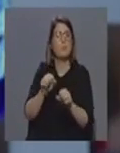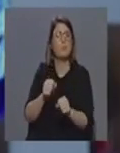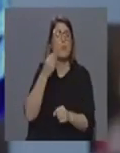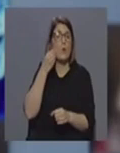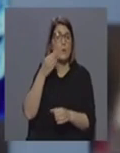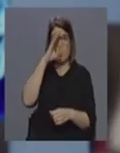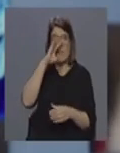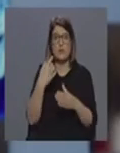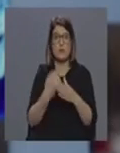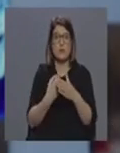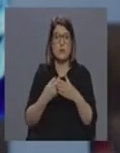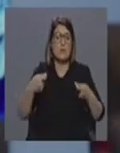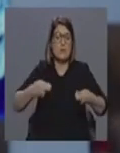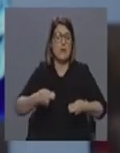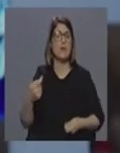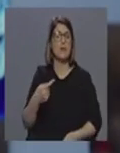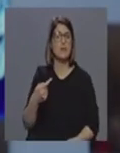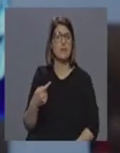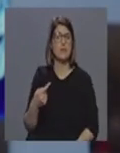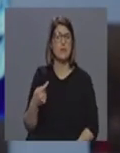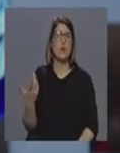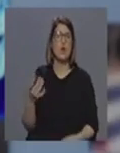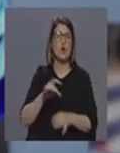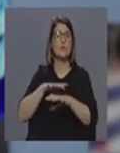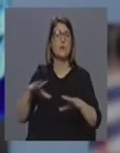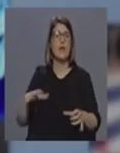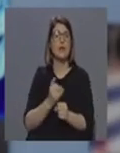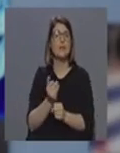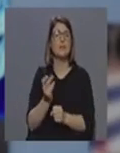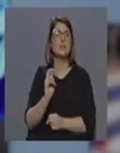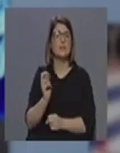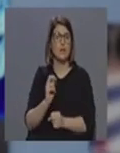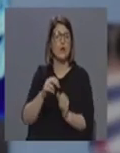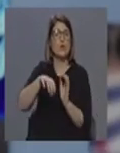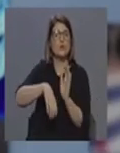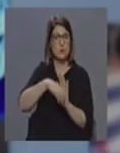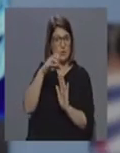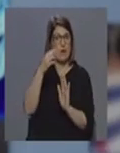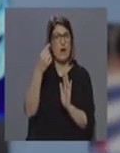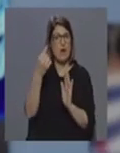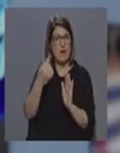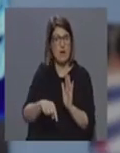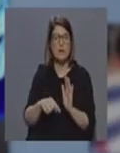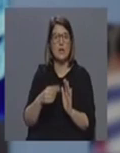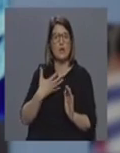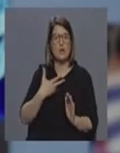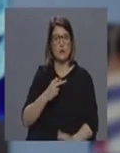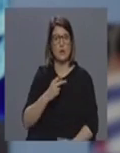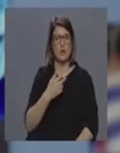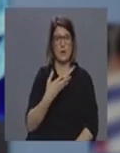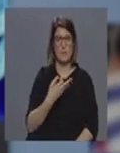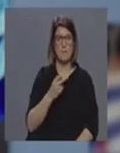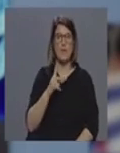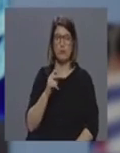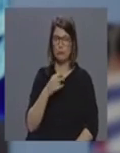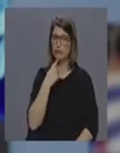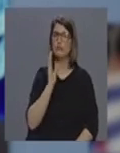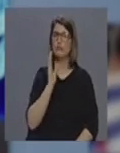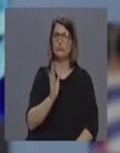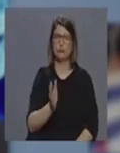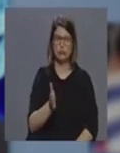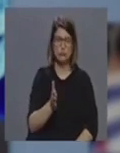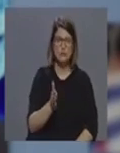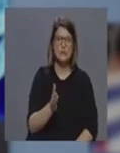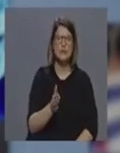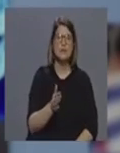de isolamento com pressão negativa e portanto o hospital de Santo Espírito reúne condições neste momento como a Dra. Paula também teve a oportunidade de transmitir que